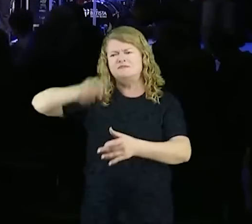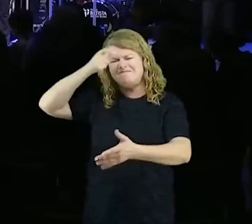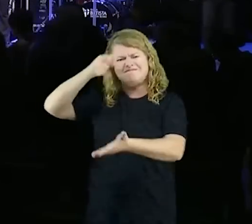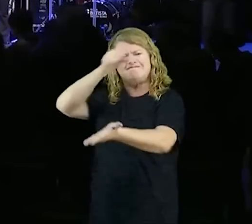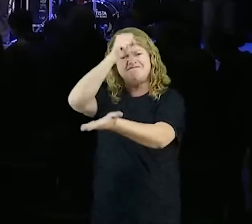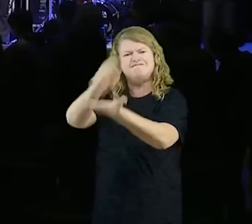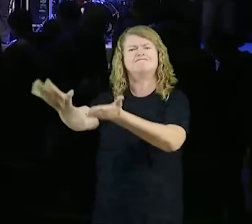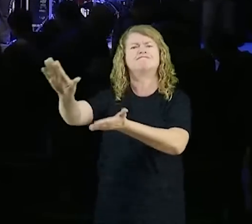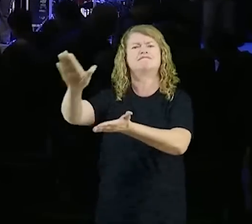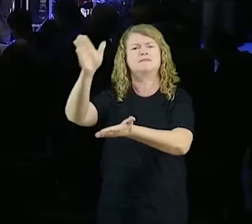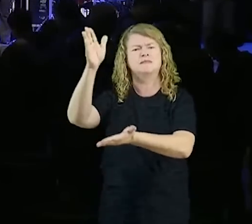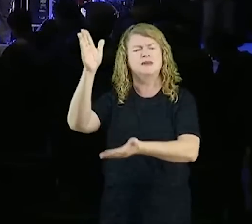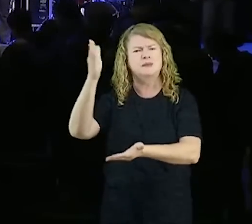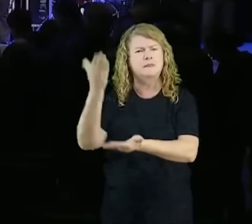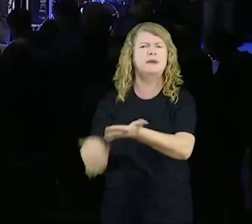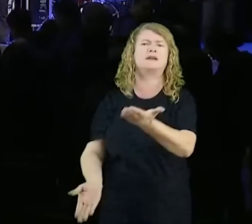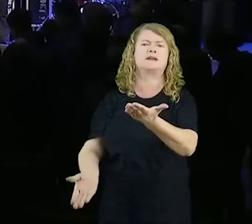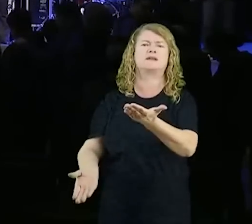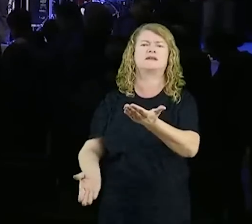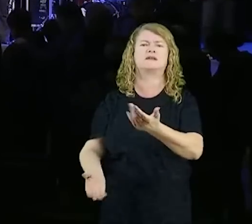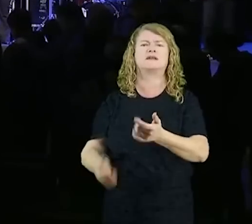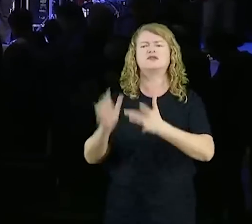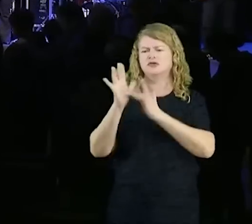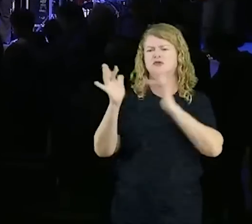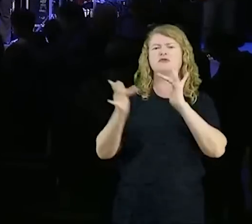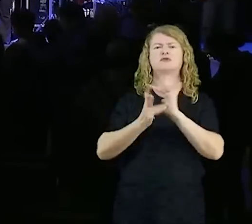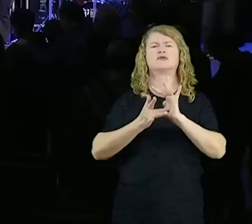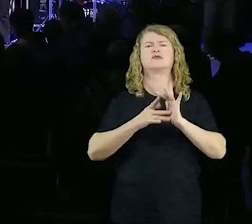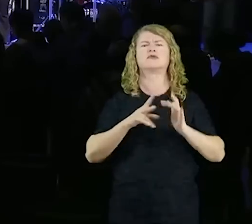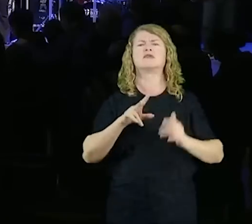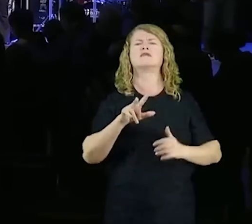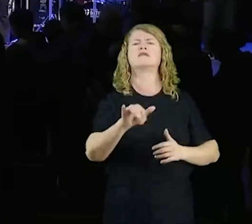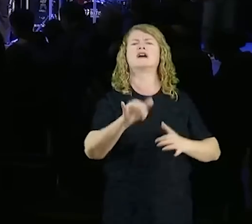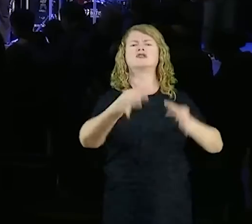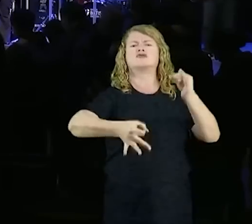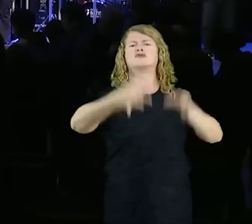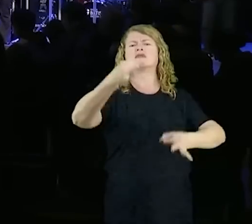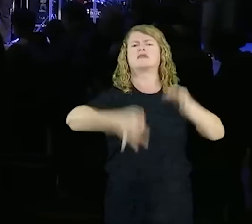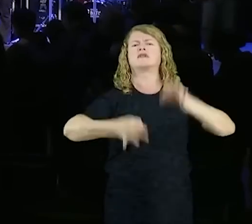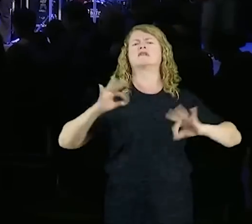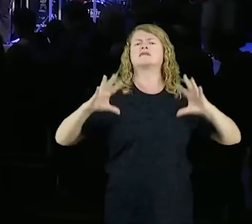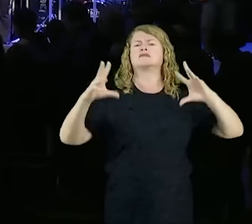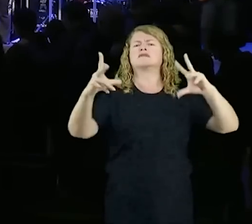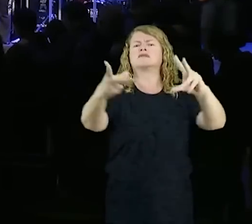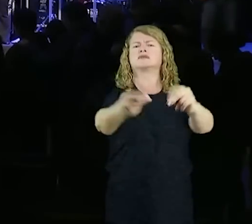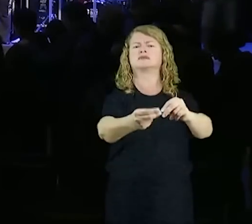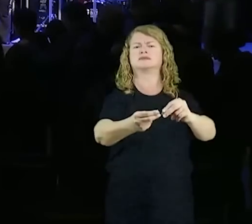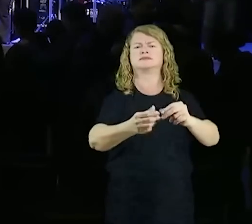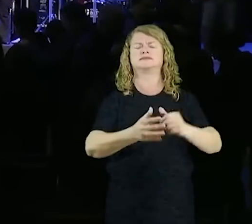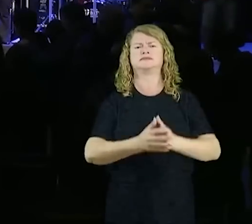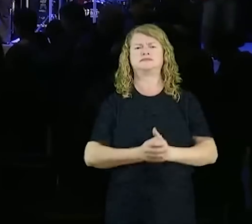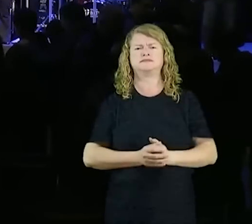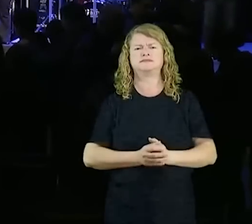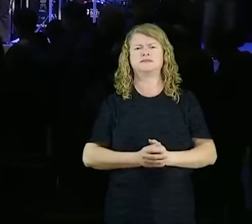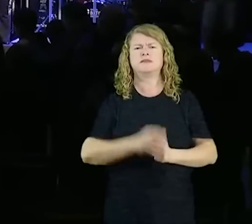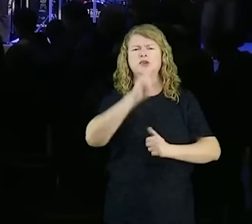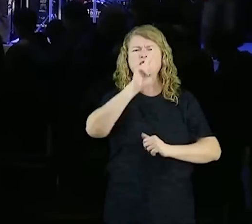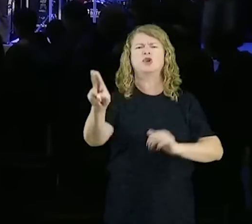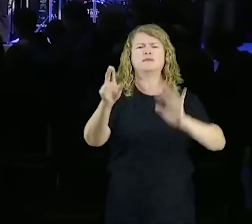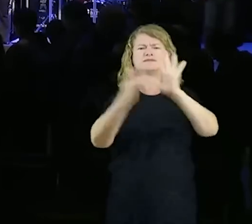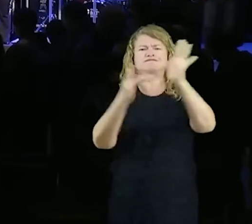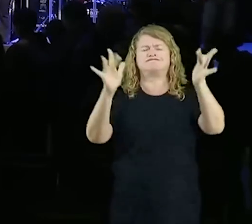julgado, todo espírito imundo, em nome de Jesus, Espírito de vício,